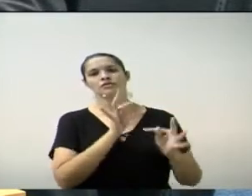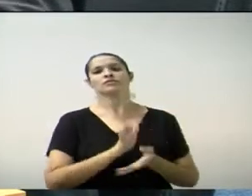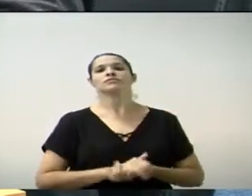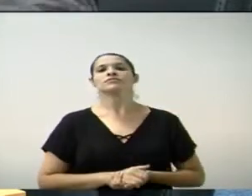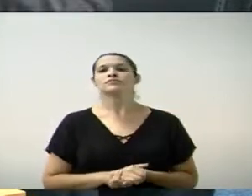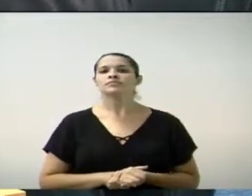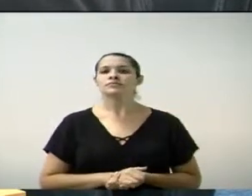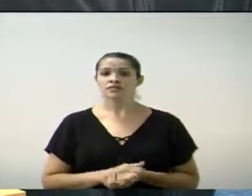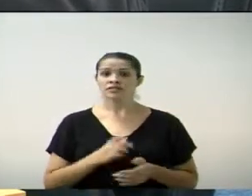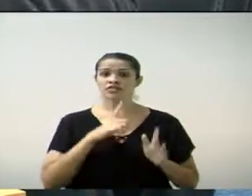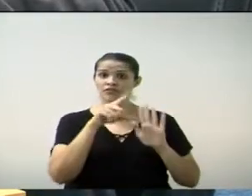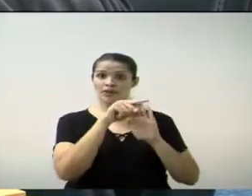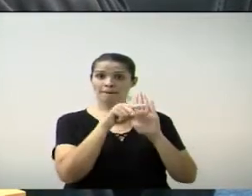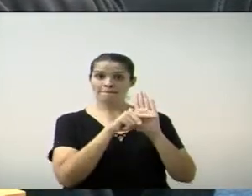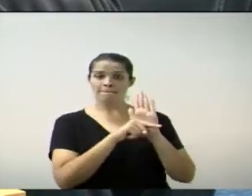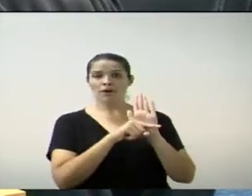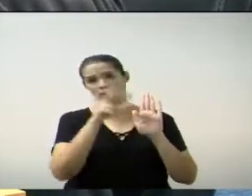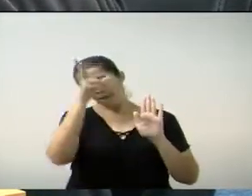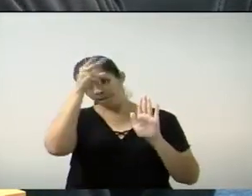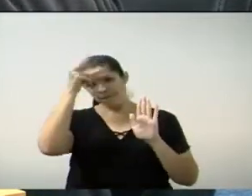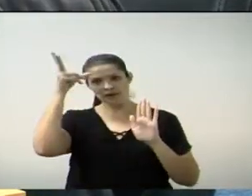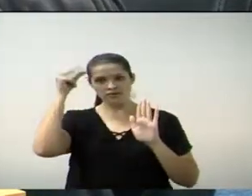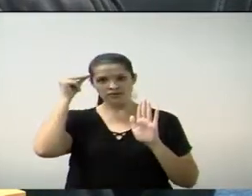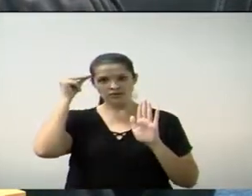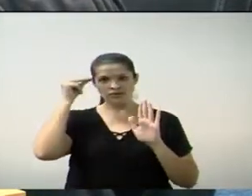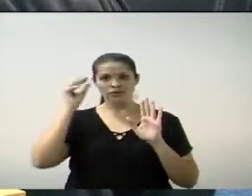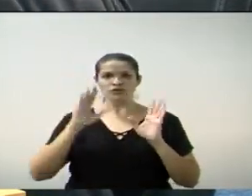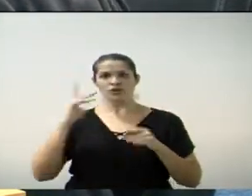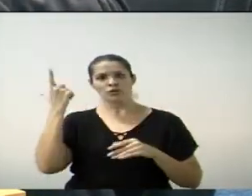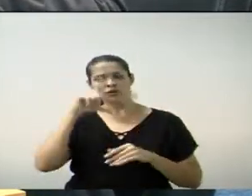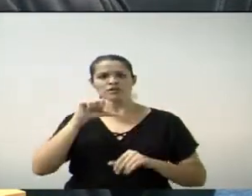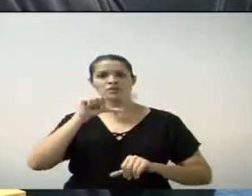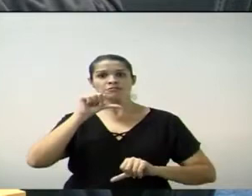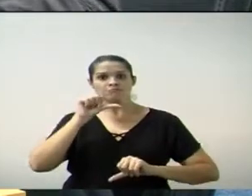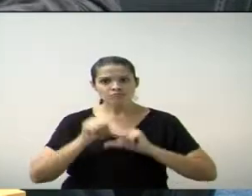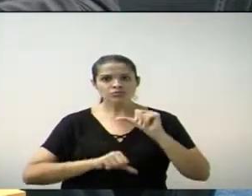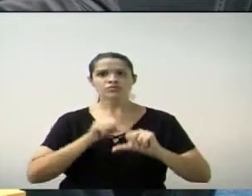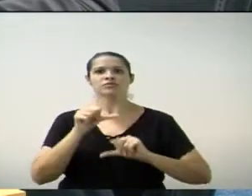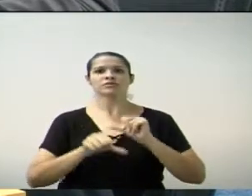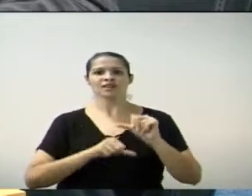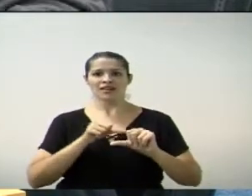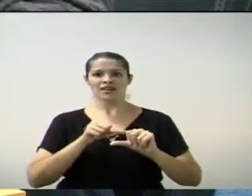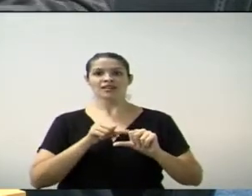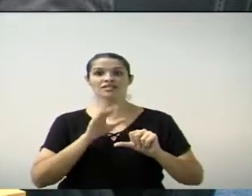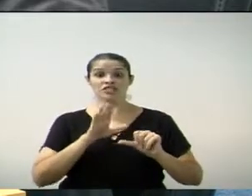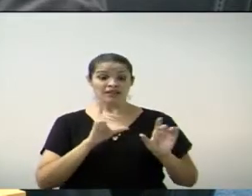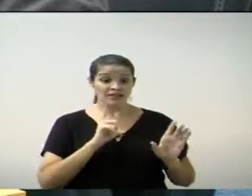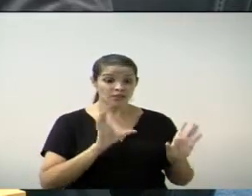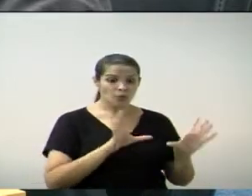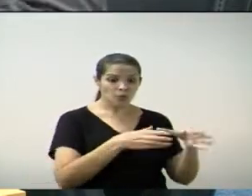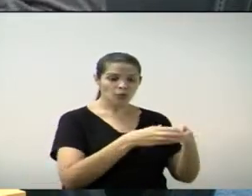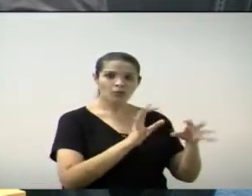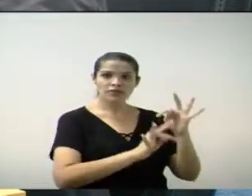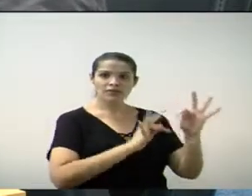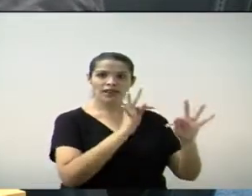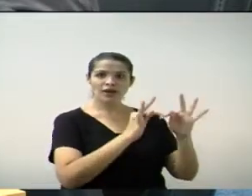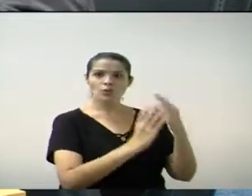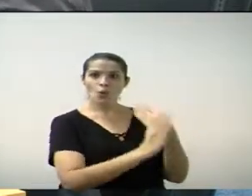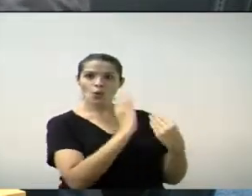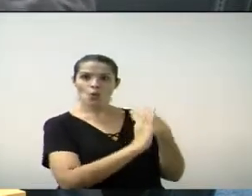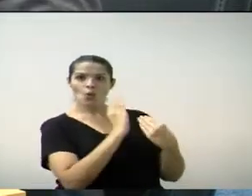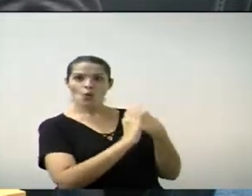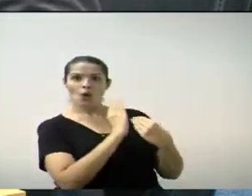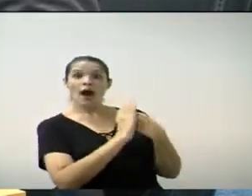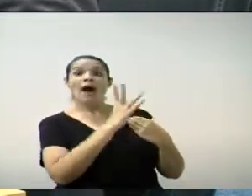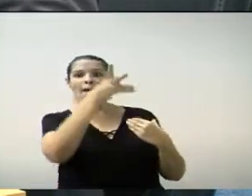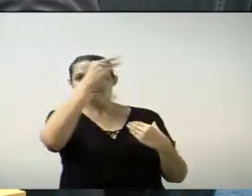um corpo técnico, o prefeito cuidasse desse planejamento e, de verdade, seguisse aquelas orientações e eu, quanto vereador, fiscalizasse aquilo